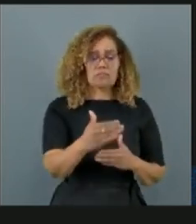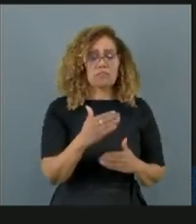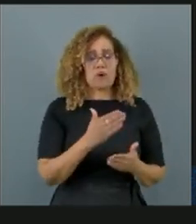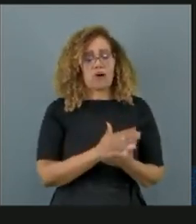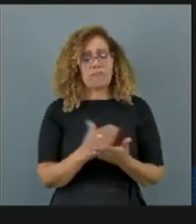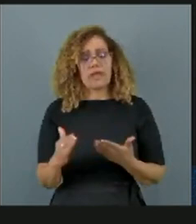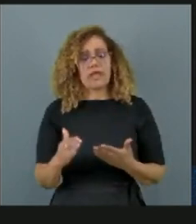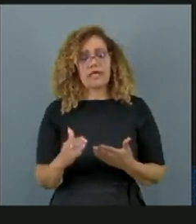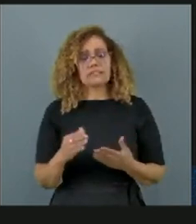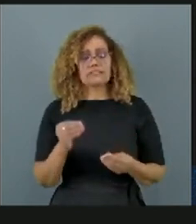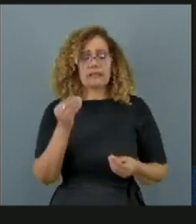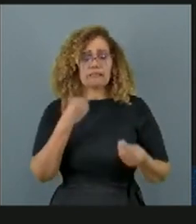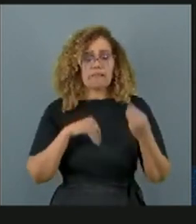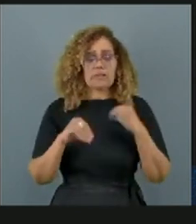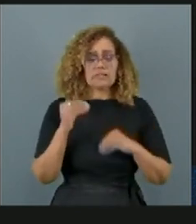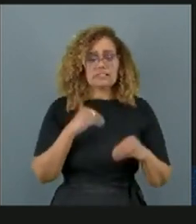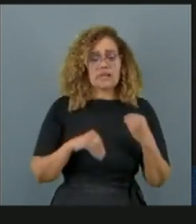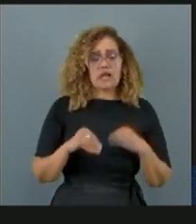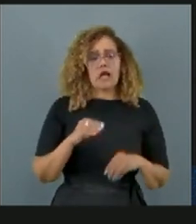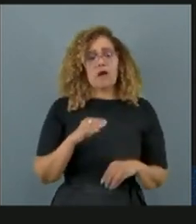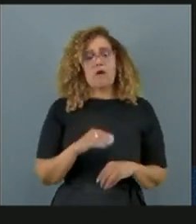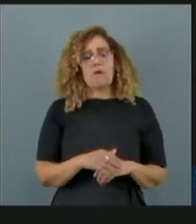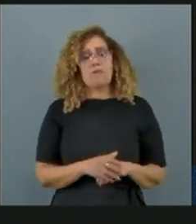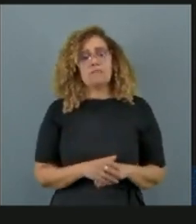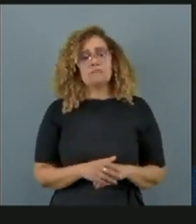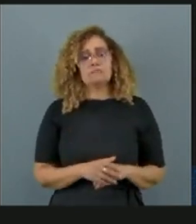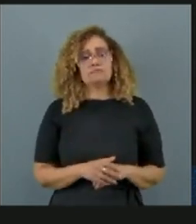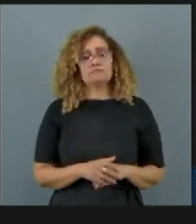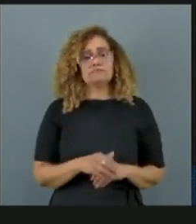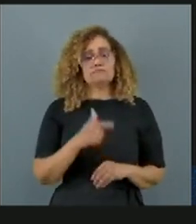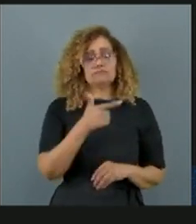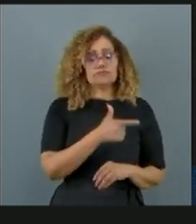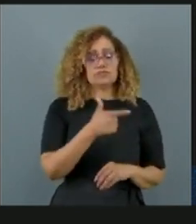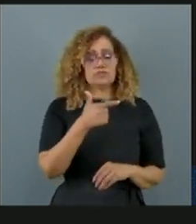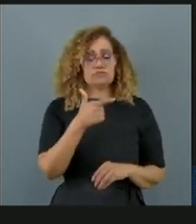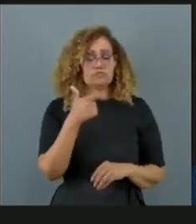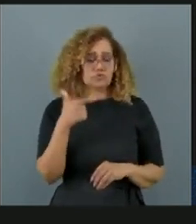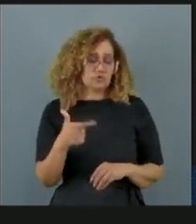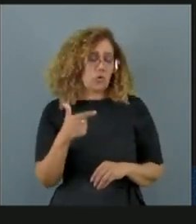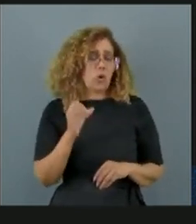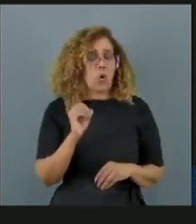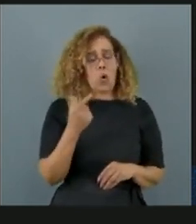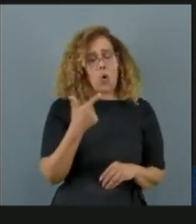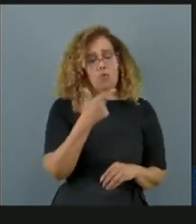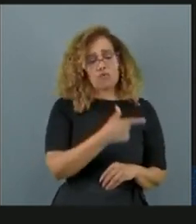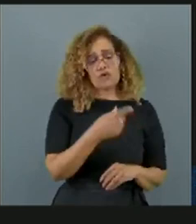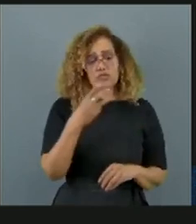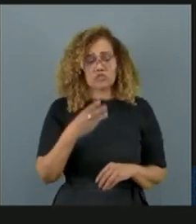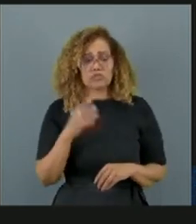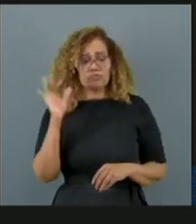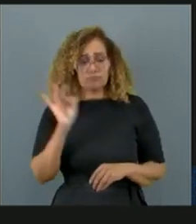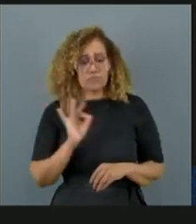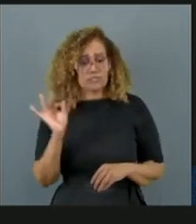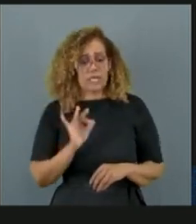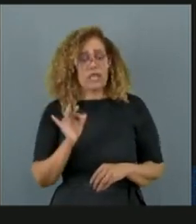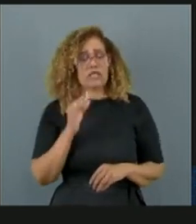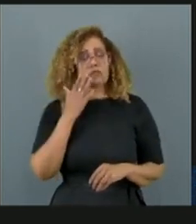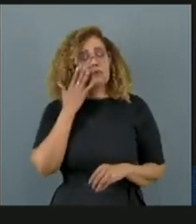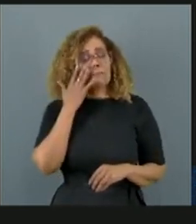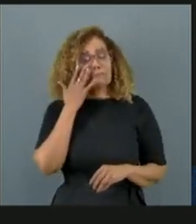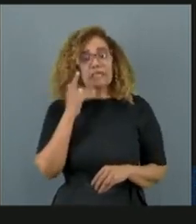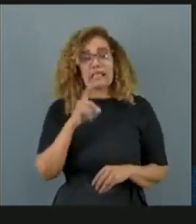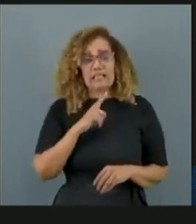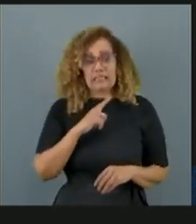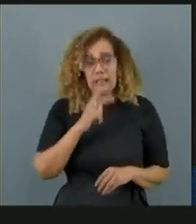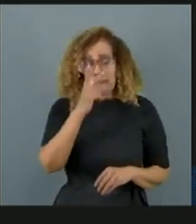outros quadros desta área. 22, 23% nós estávamos falando de pessoas